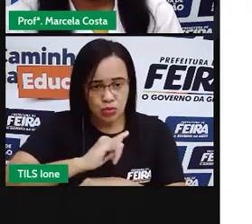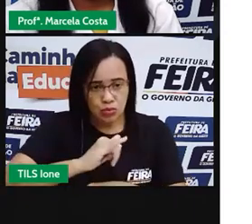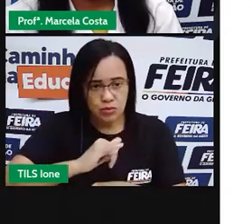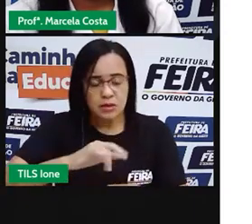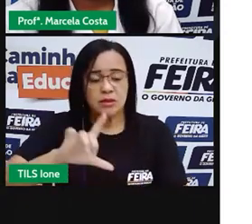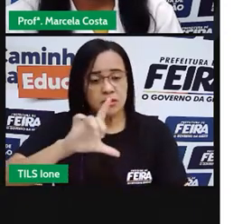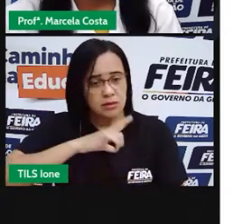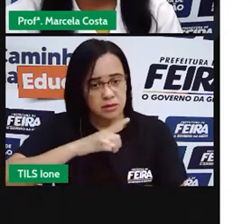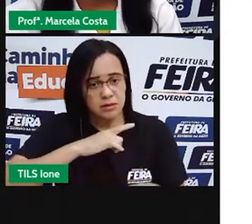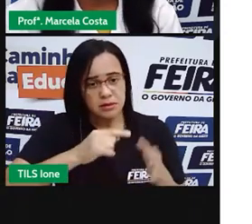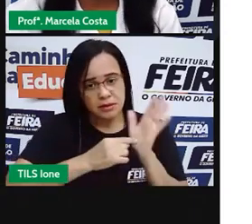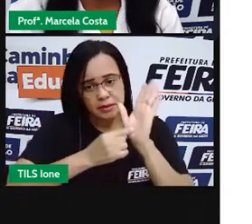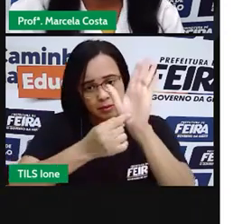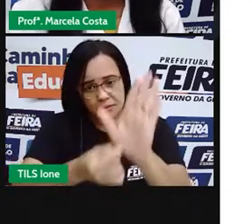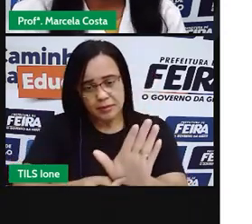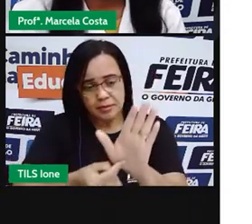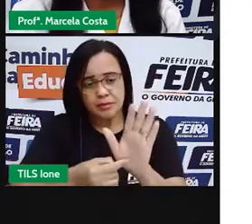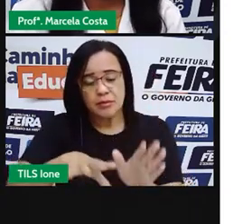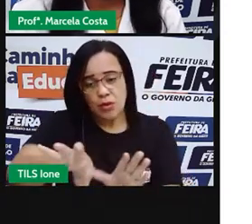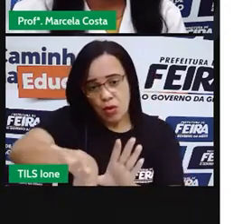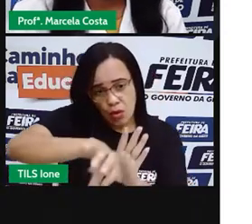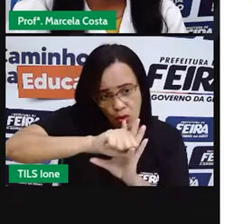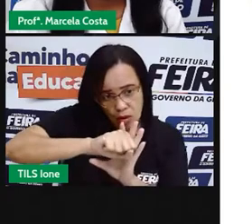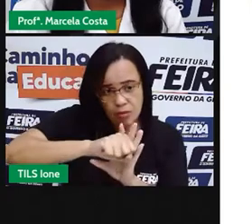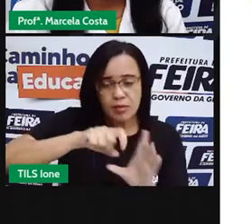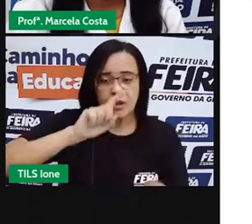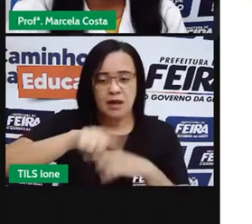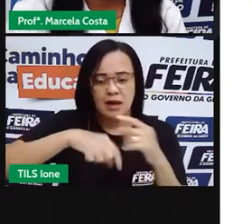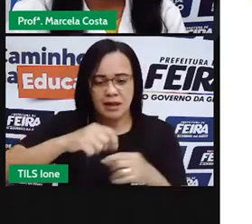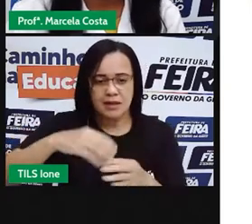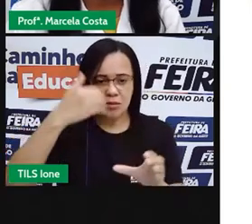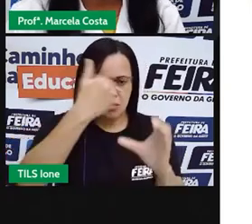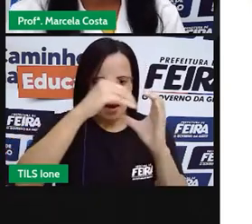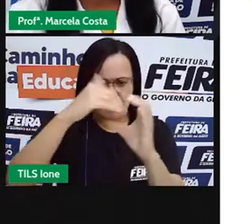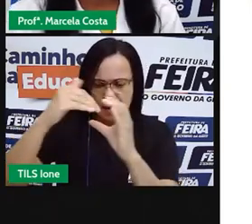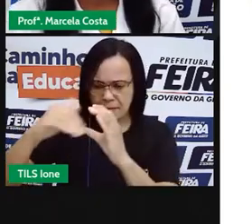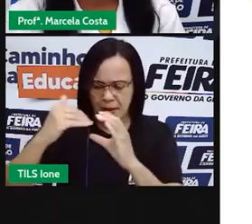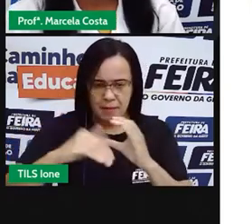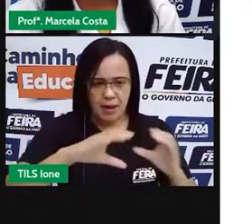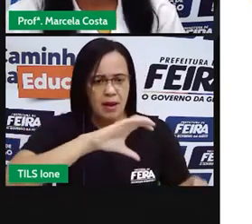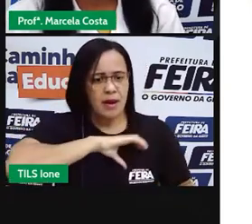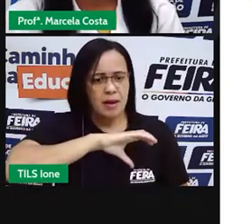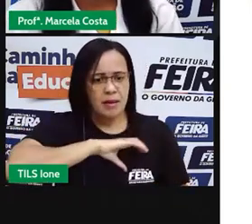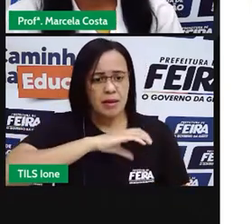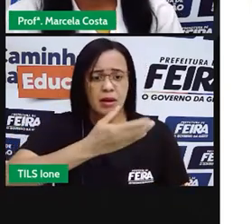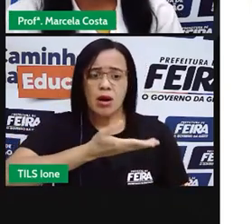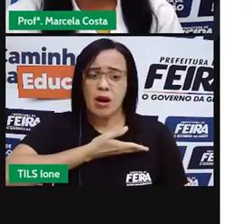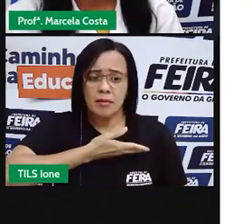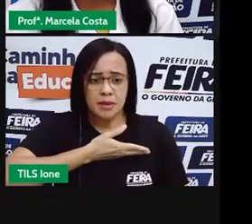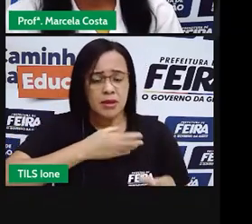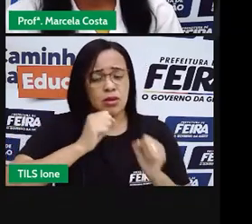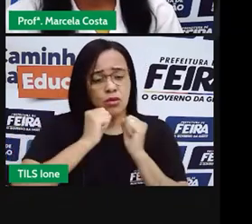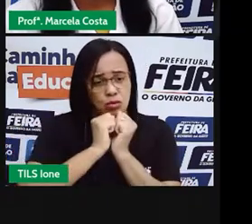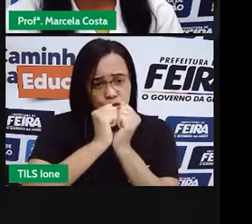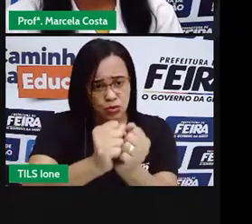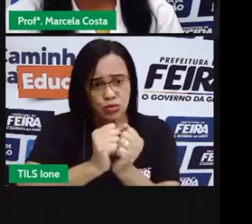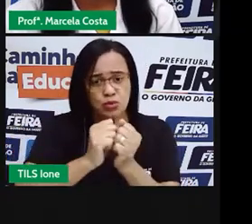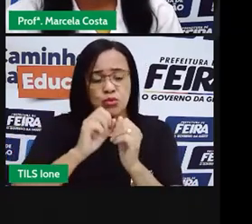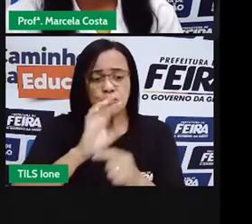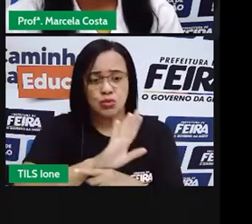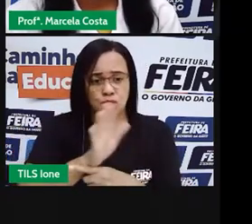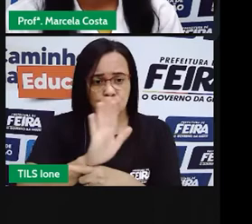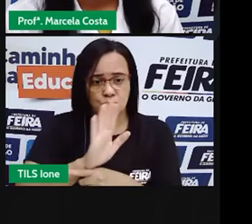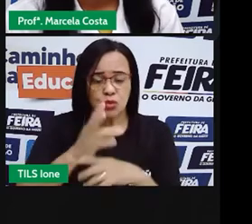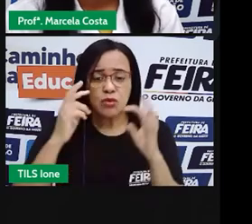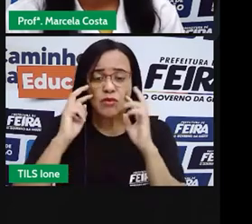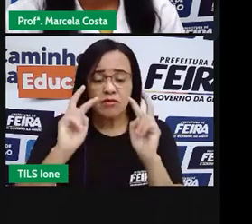apresentação. Você pode copiar, entrar, compartilhar com seus colegas ou assistir muito no livro. Vamos ver? Hoje, a nossa